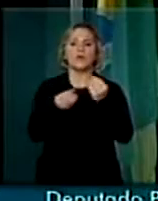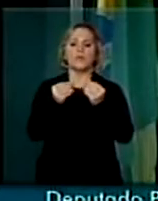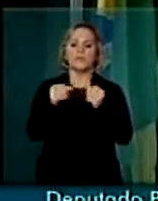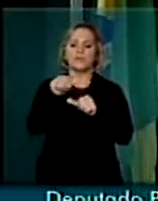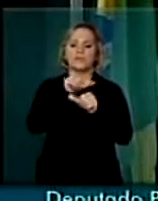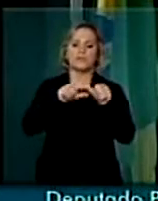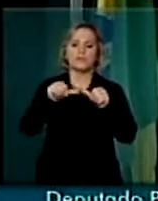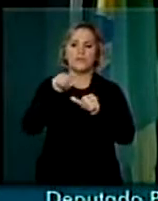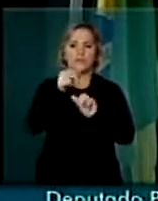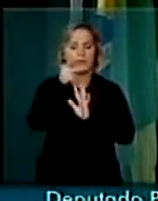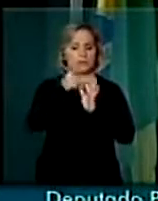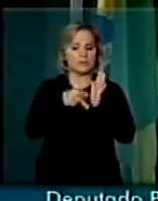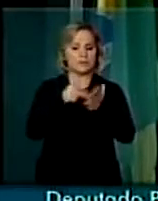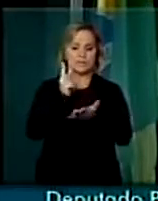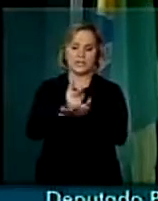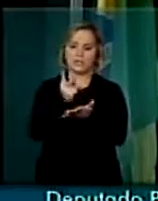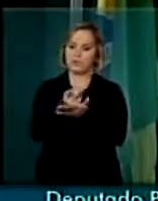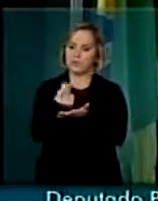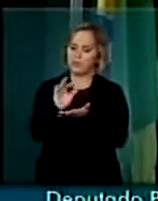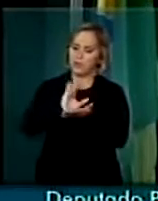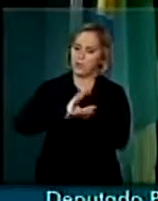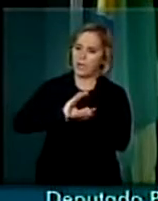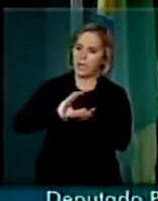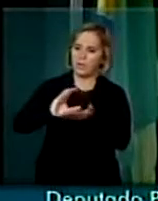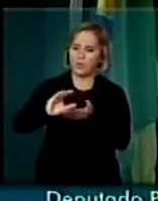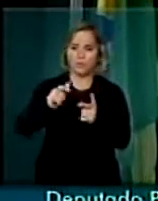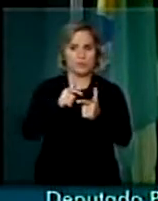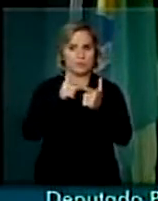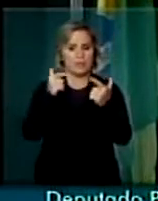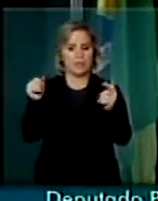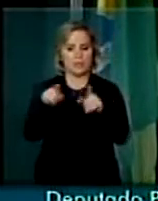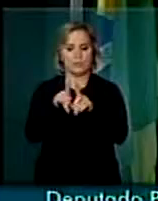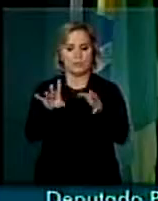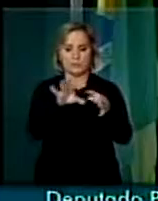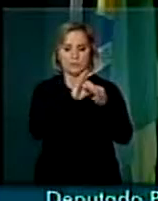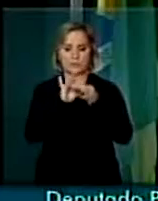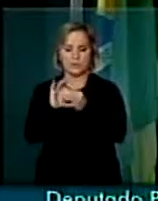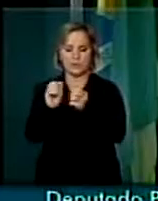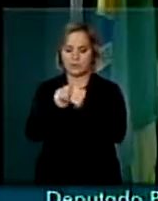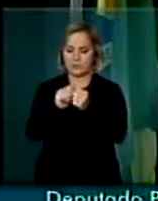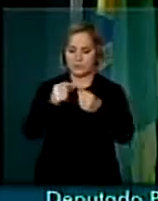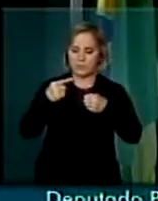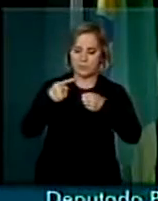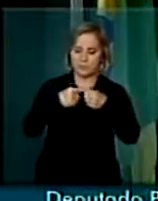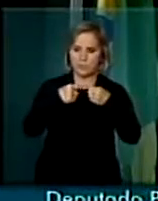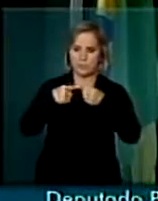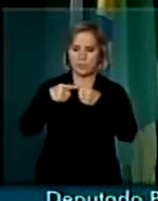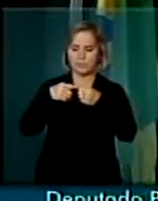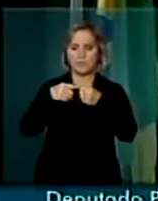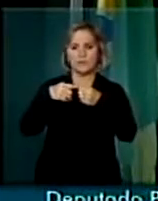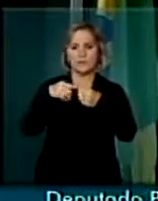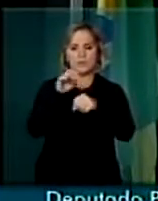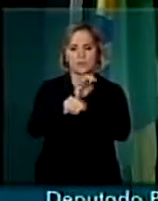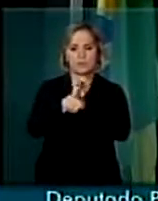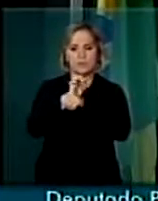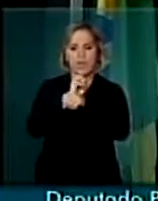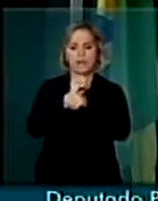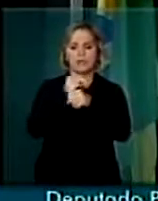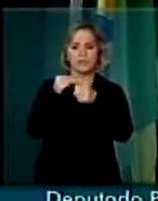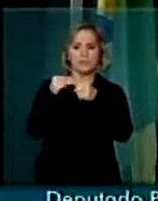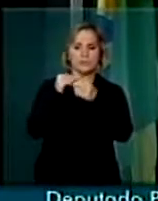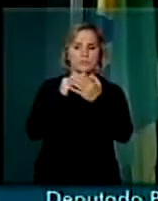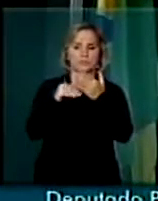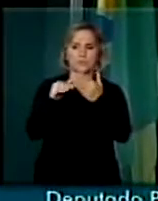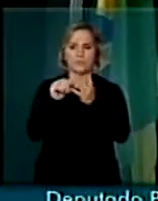com parcerias ainda mais substanciais entre a União, os Estados e os municípios, na área da prevenção. Então, essas três